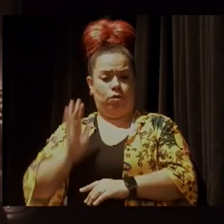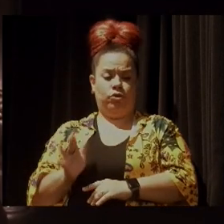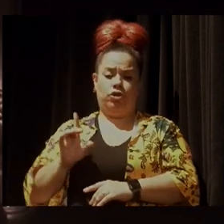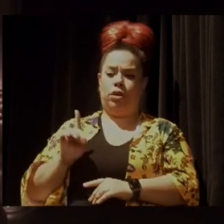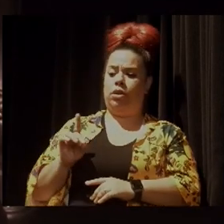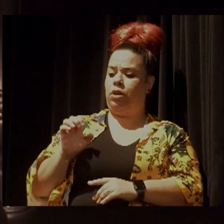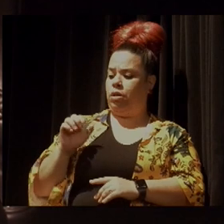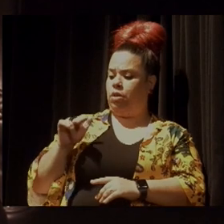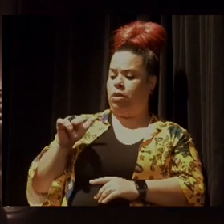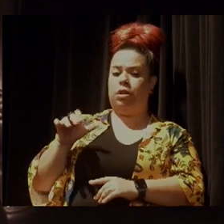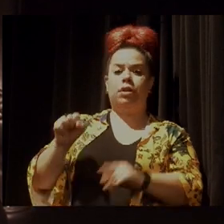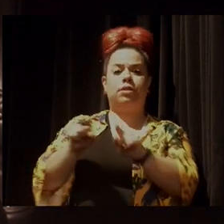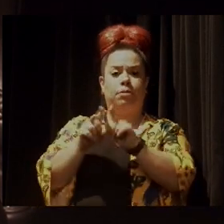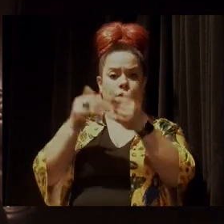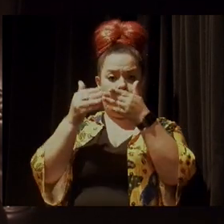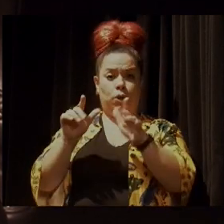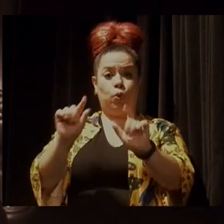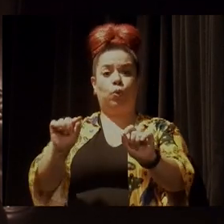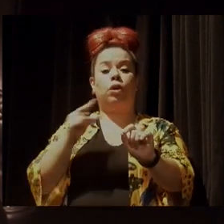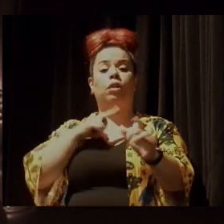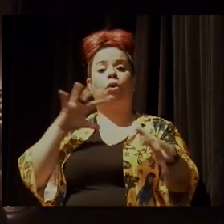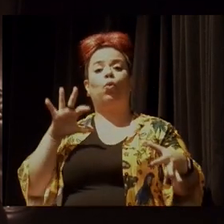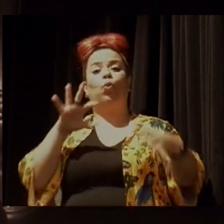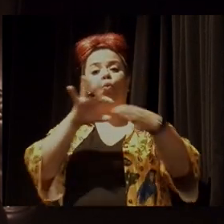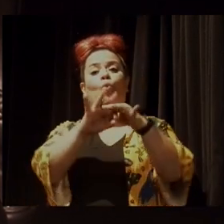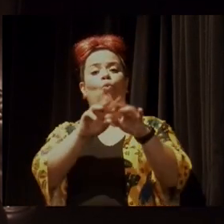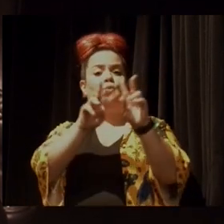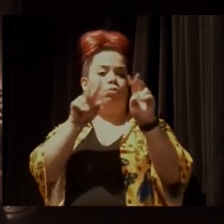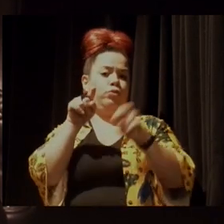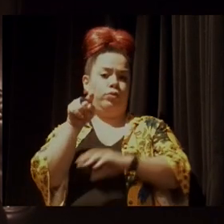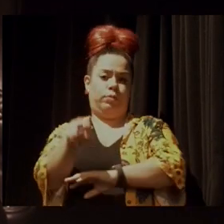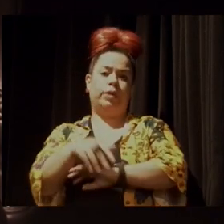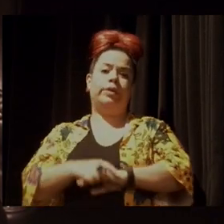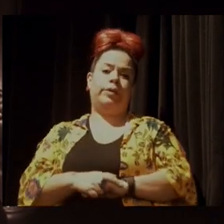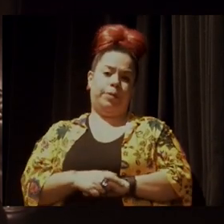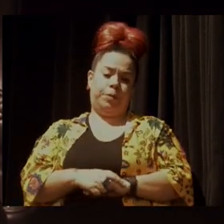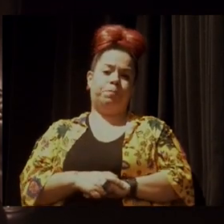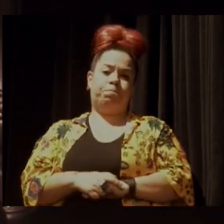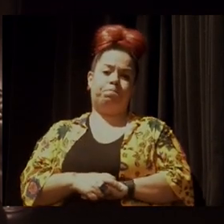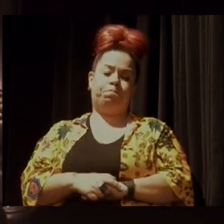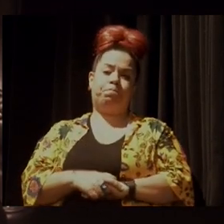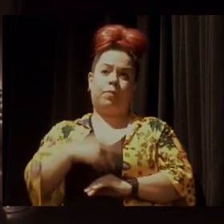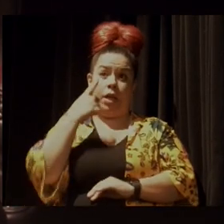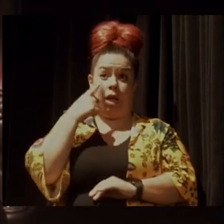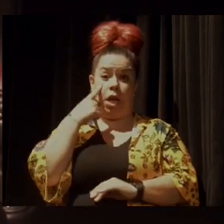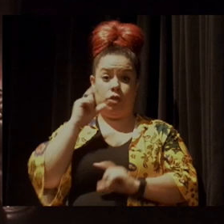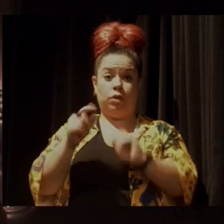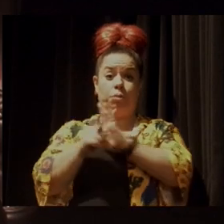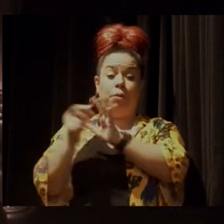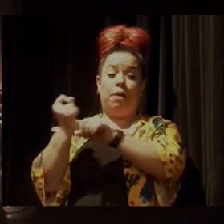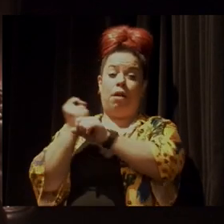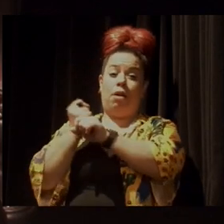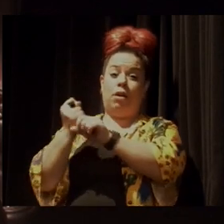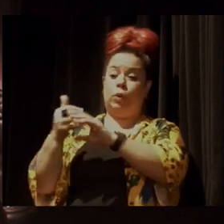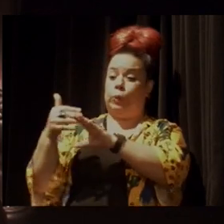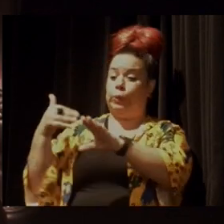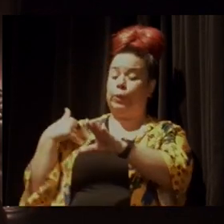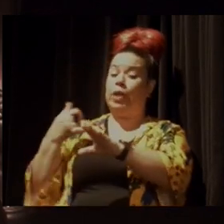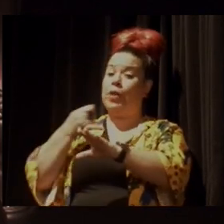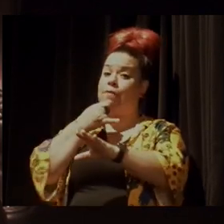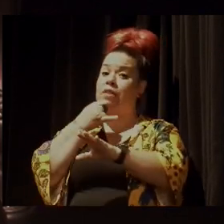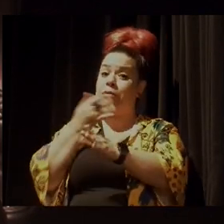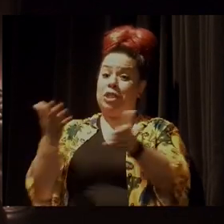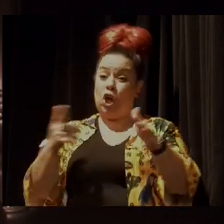aqui na abertura, ele está associado a isso. A gente viu nesses últimos anos, e, lamentavelmente, essa semana,